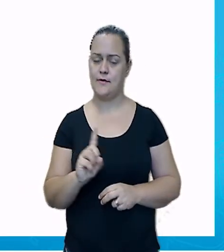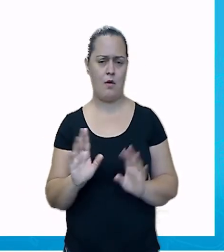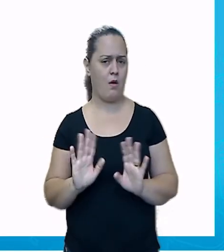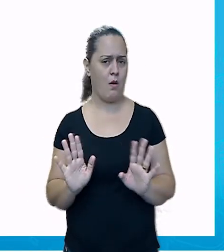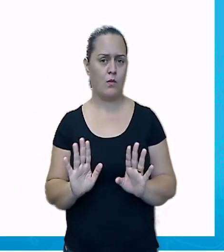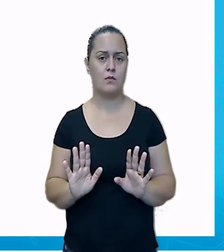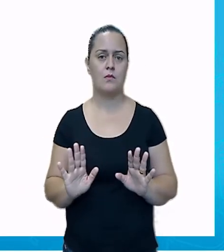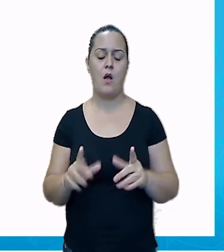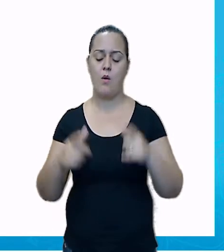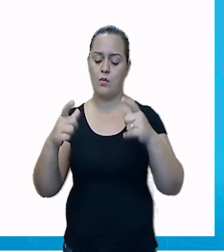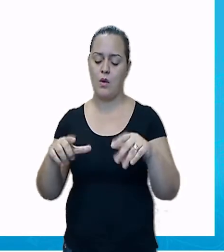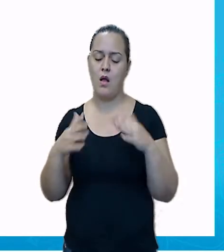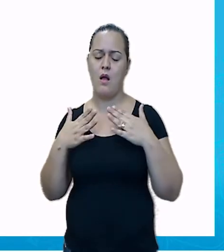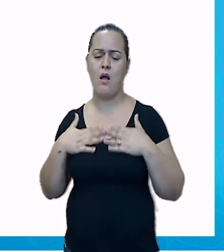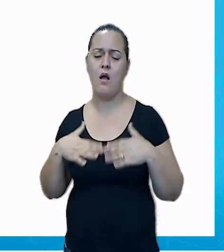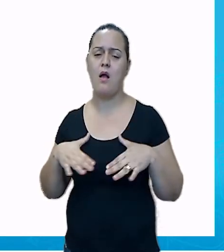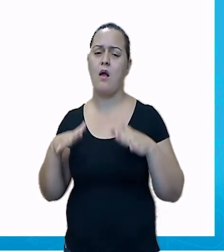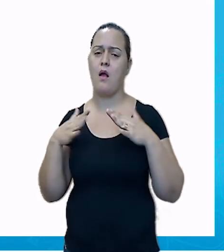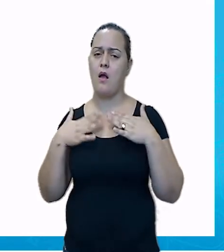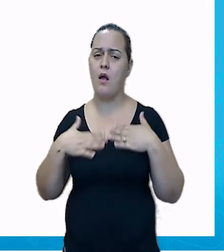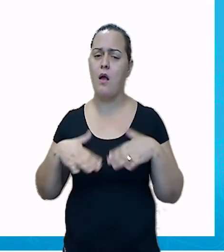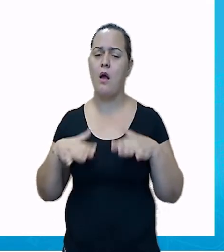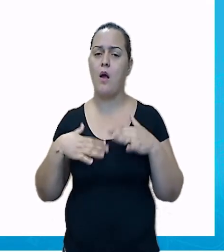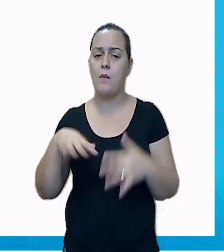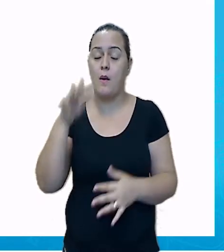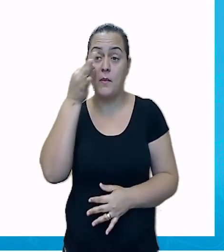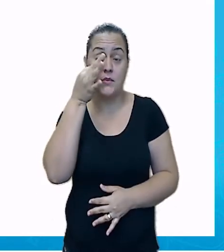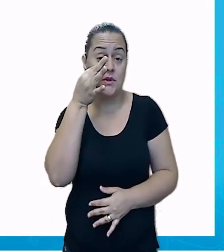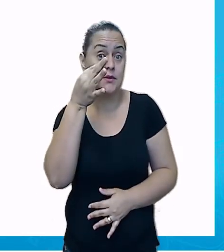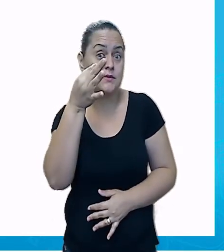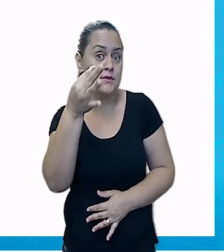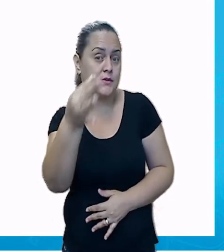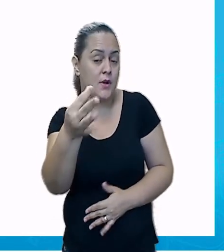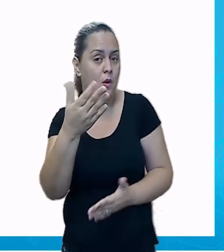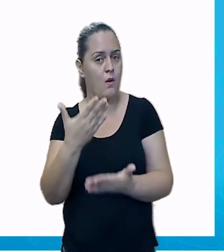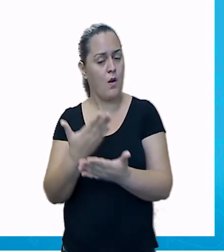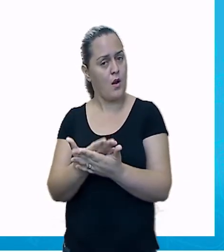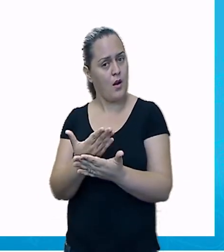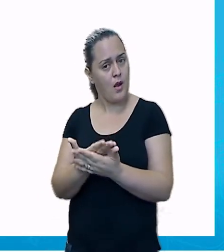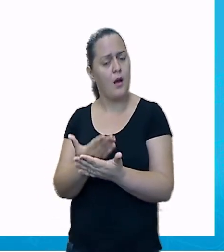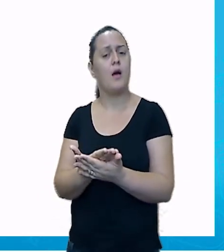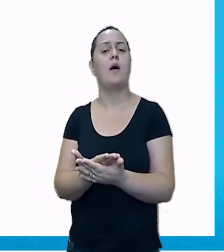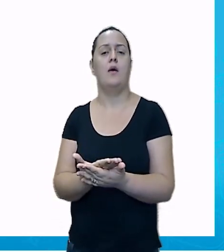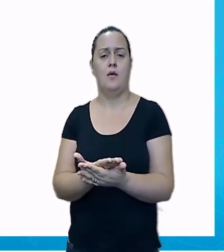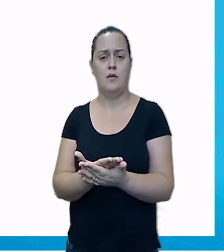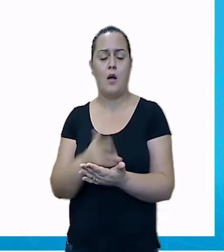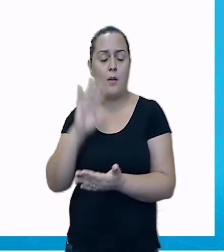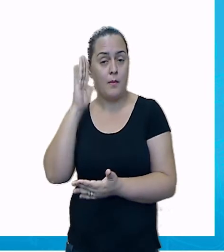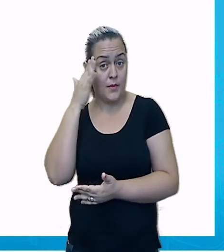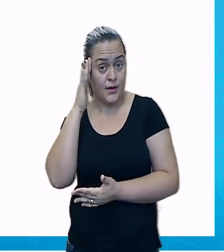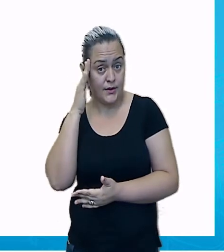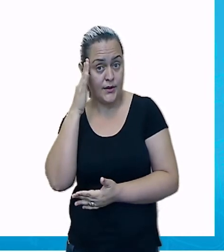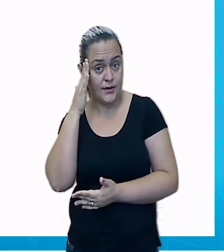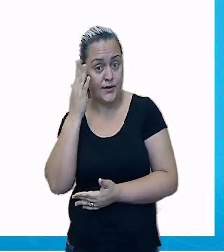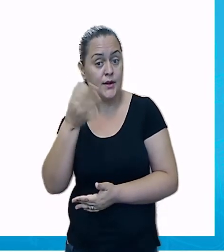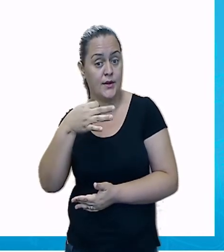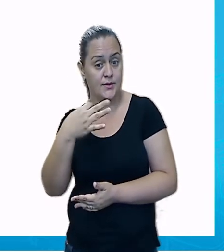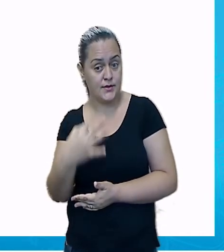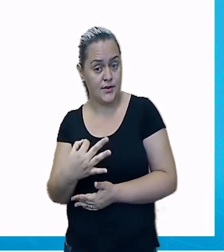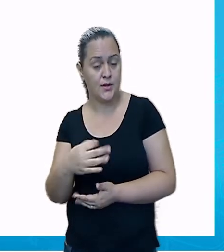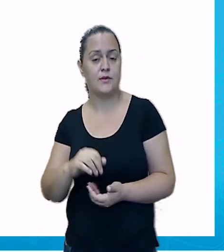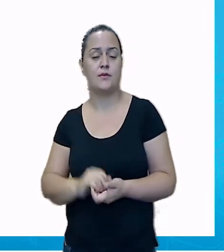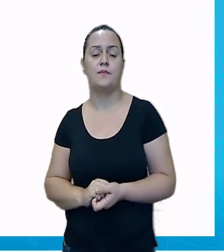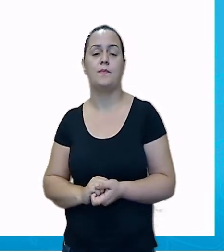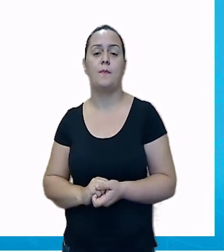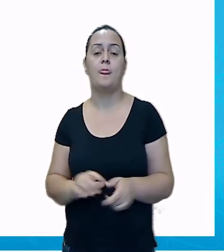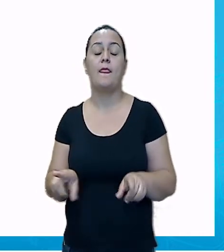prestando atenção no que está sendo falado pela TV, ou no notebook, ou no computador, ou no celular. Está vendo? E temos